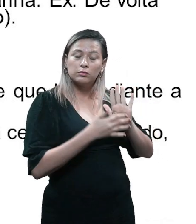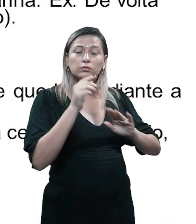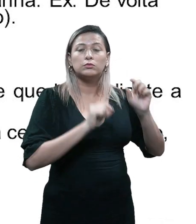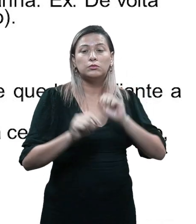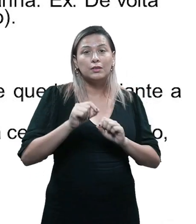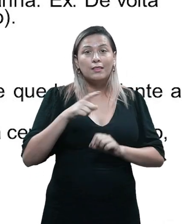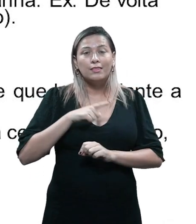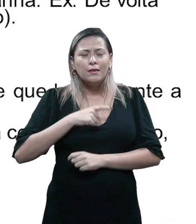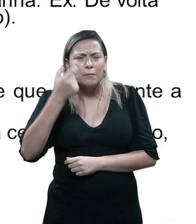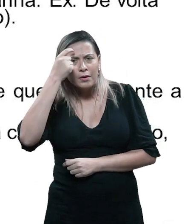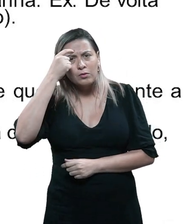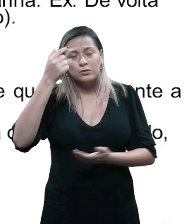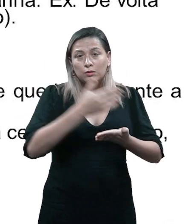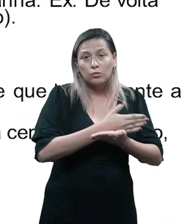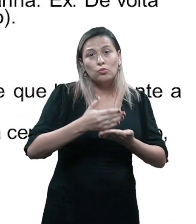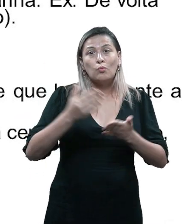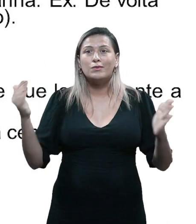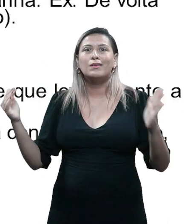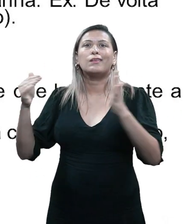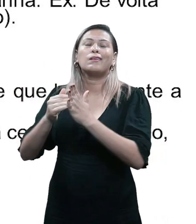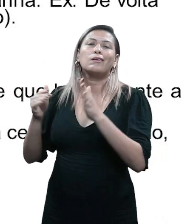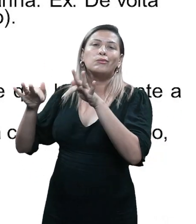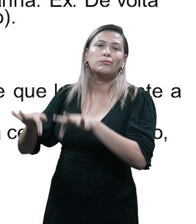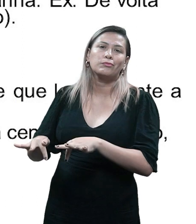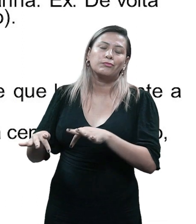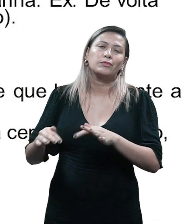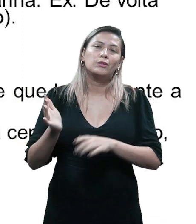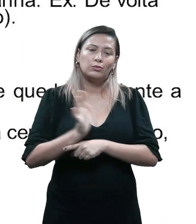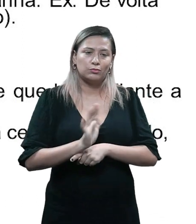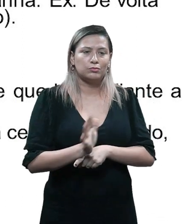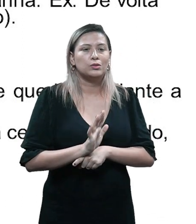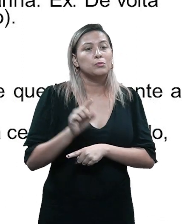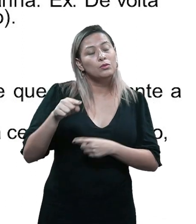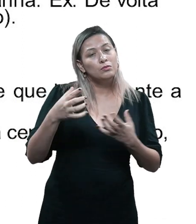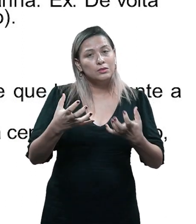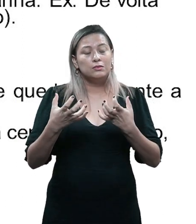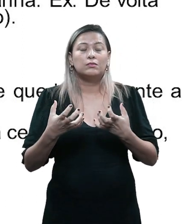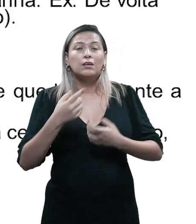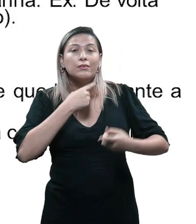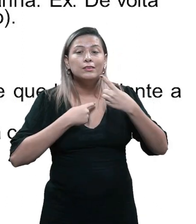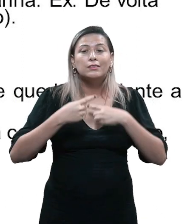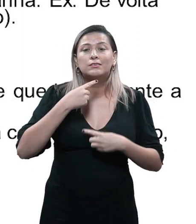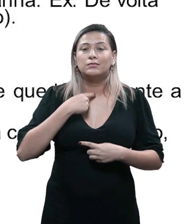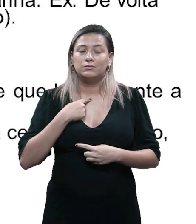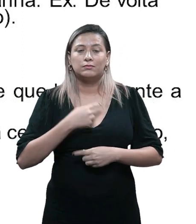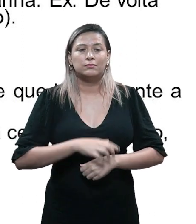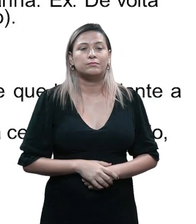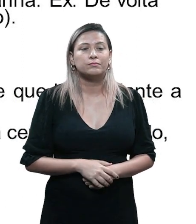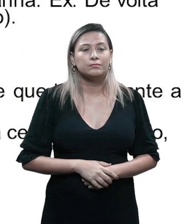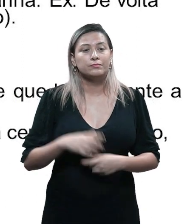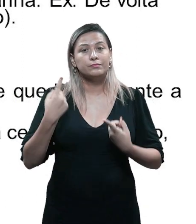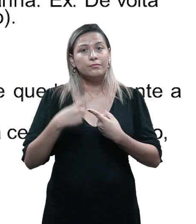completa do começo ao fim do seu filme, o que você quer com esse filme, porque